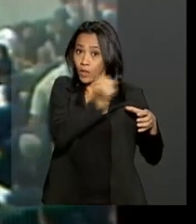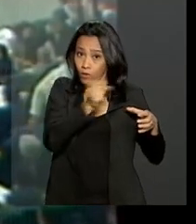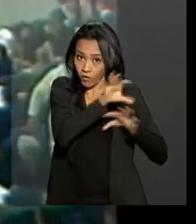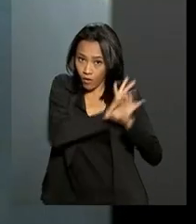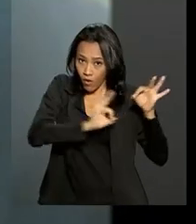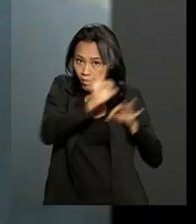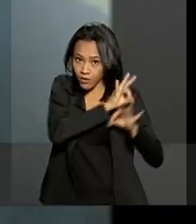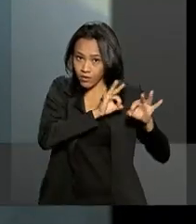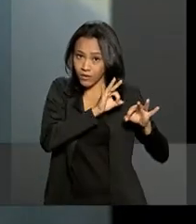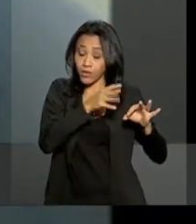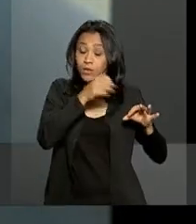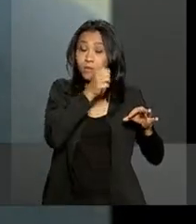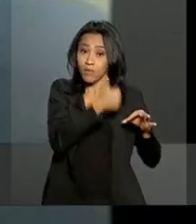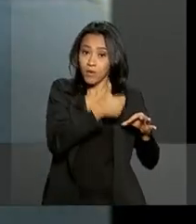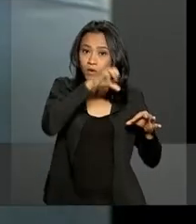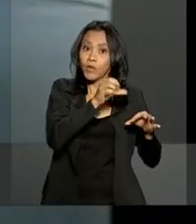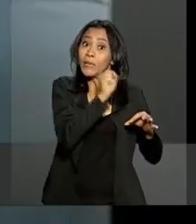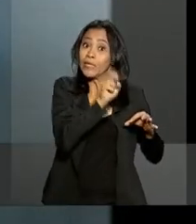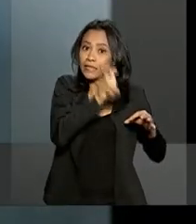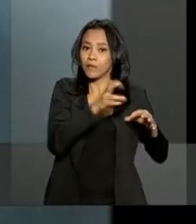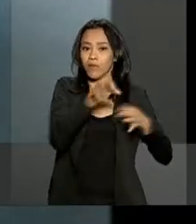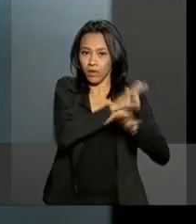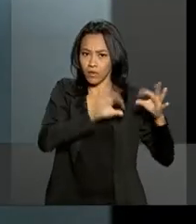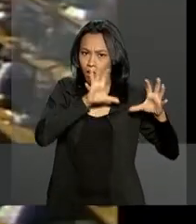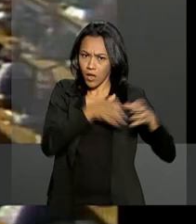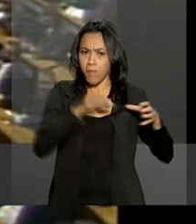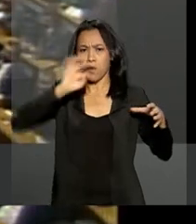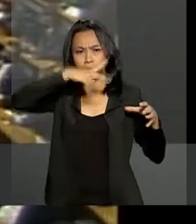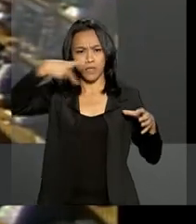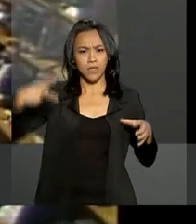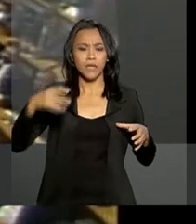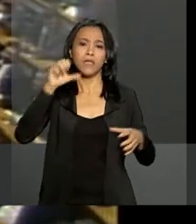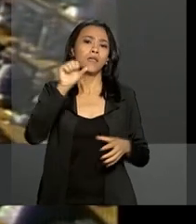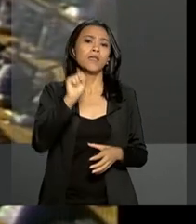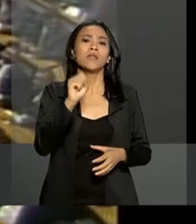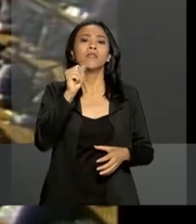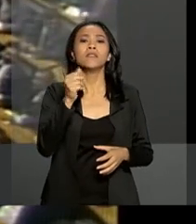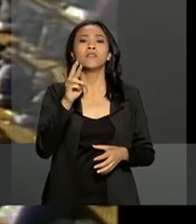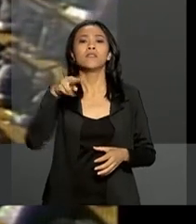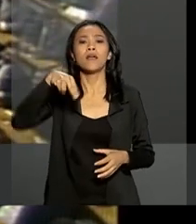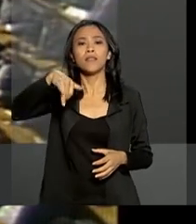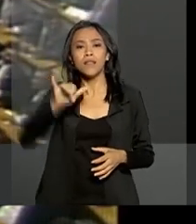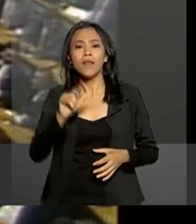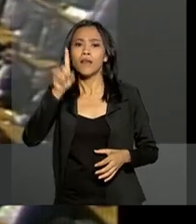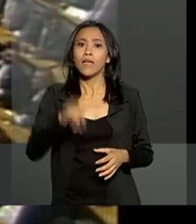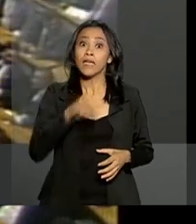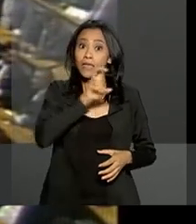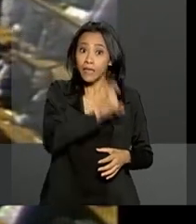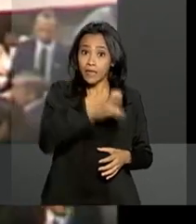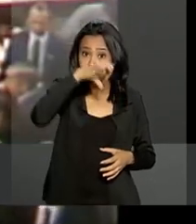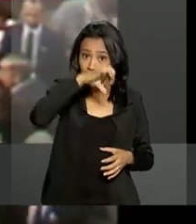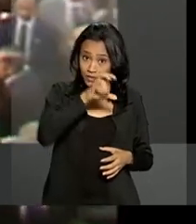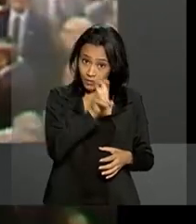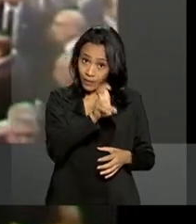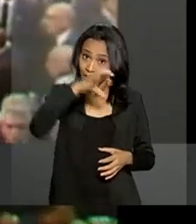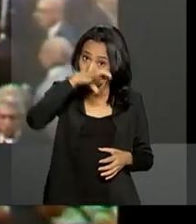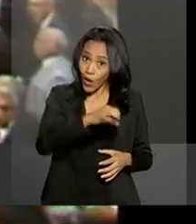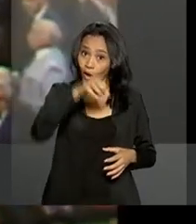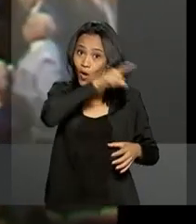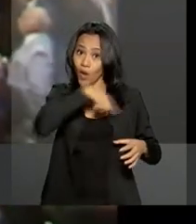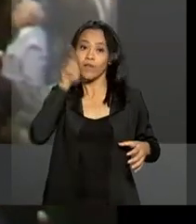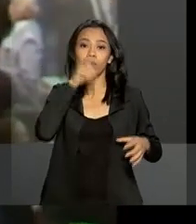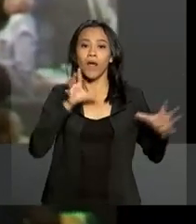pelo então presidente José Sarney, era composta por 559 parlamentares. Eram